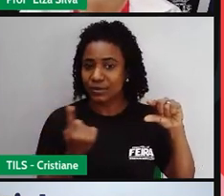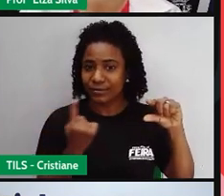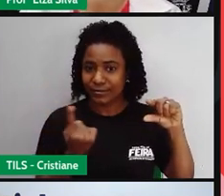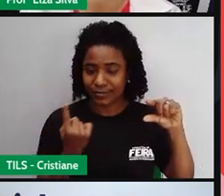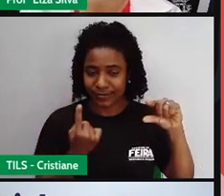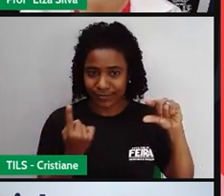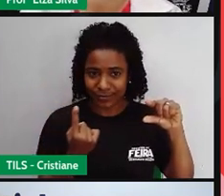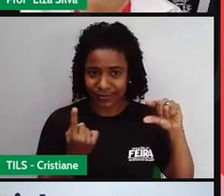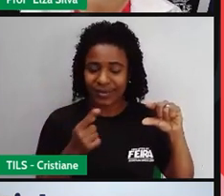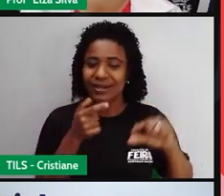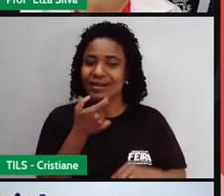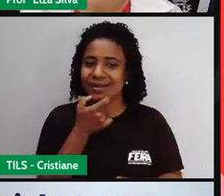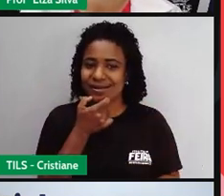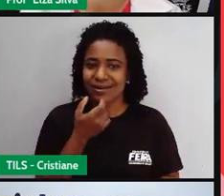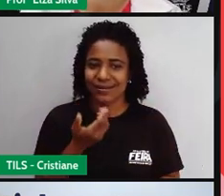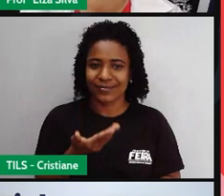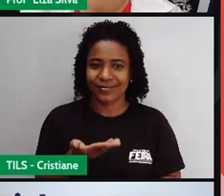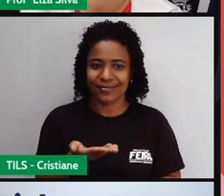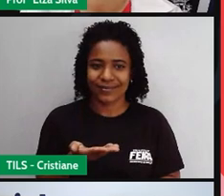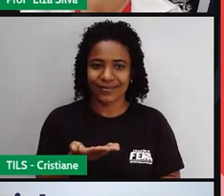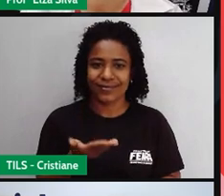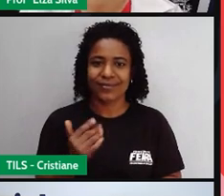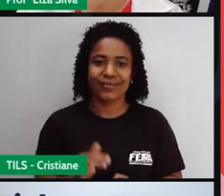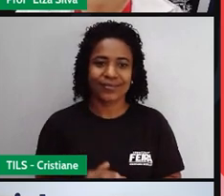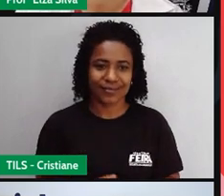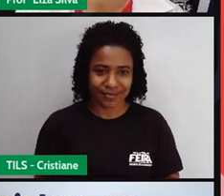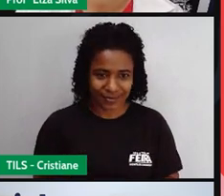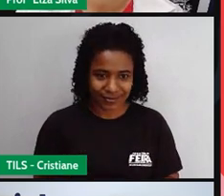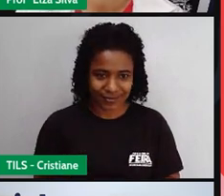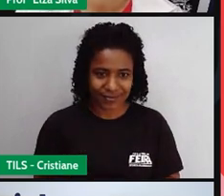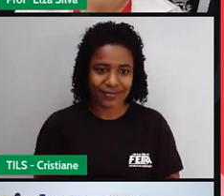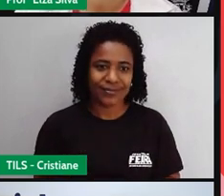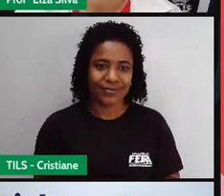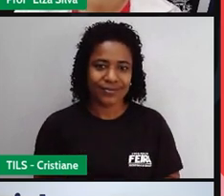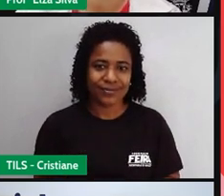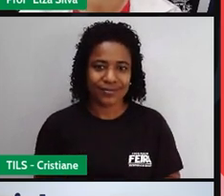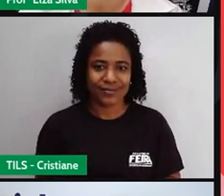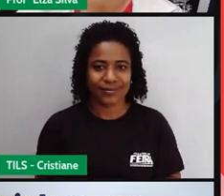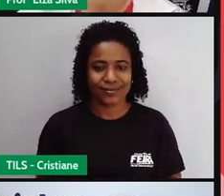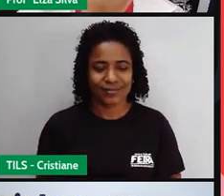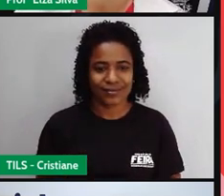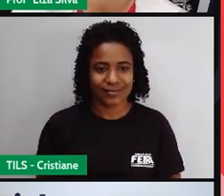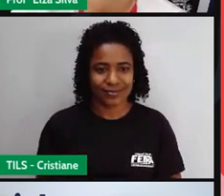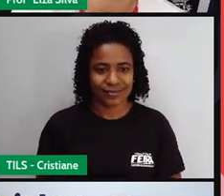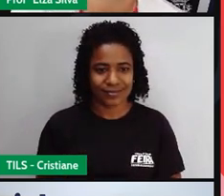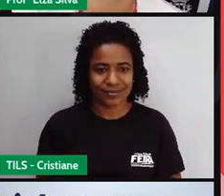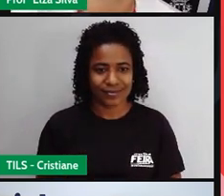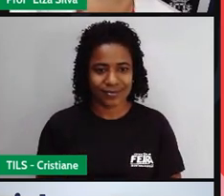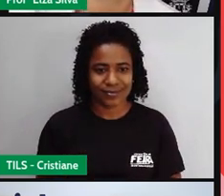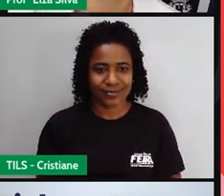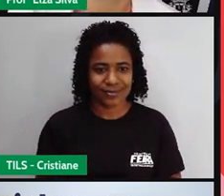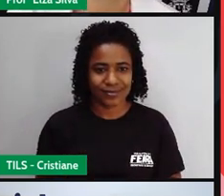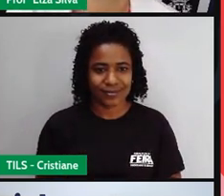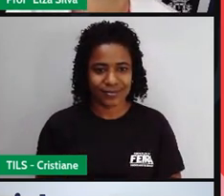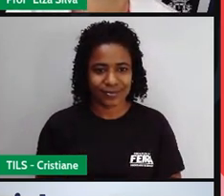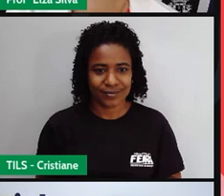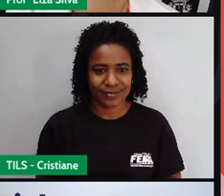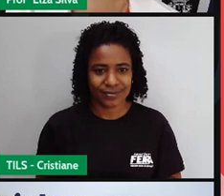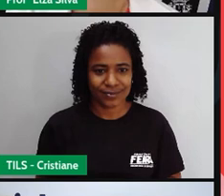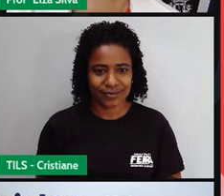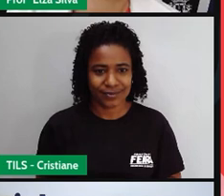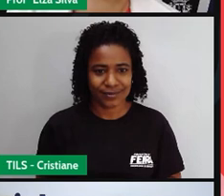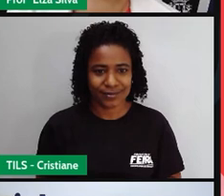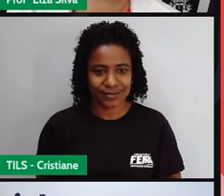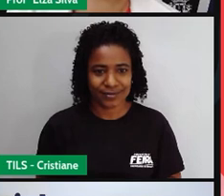I'm in love with you. I'm in love with you. Esse am, ele é uma